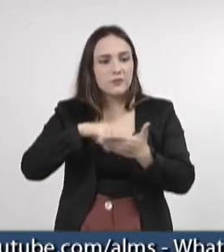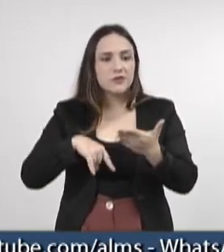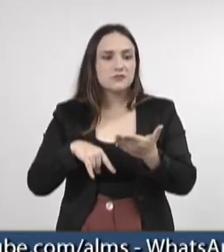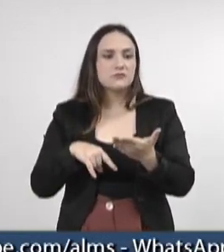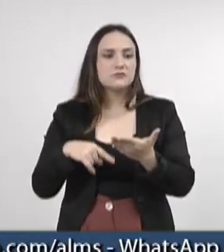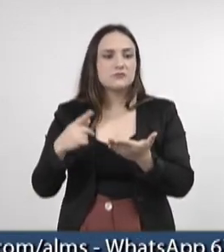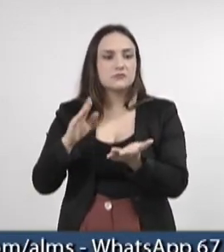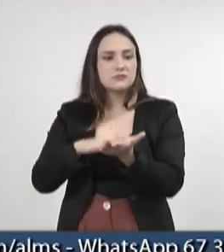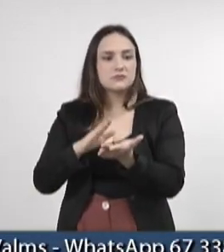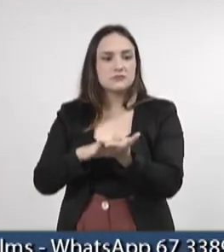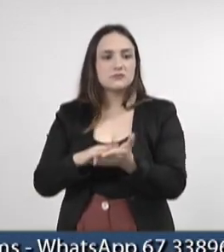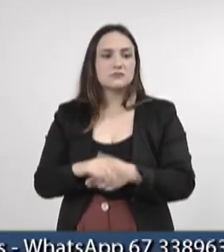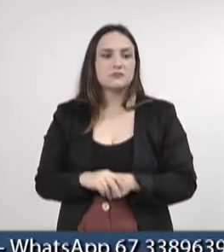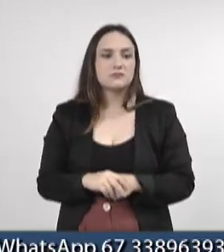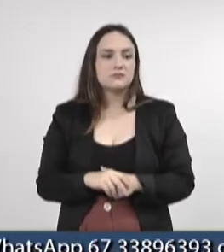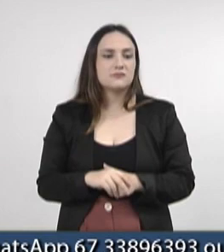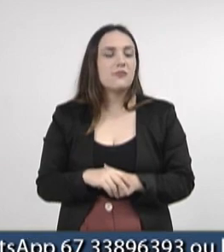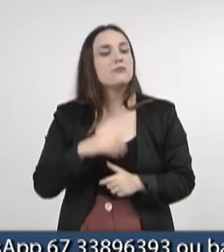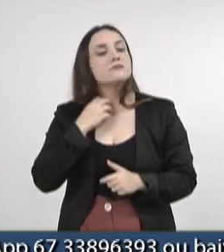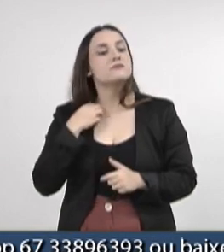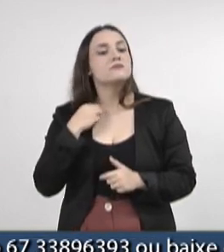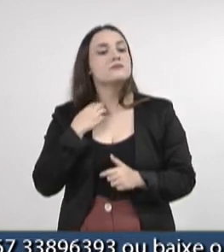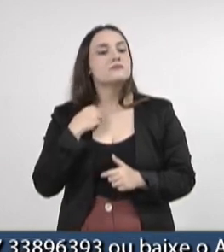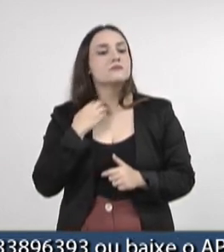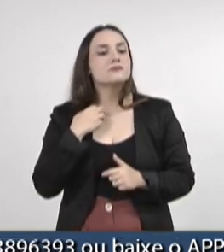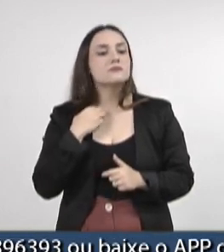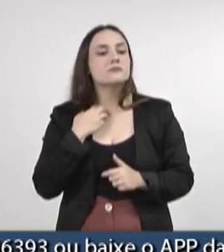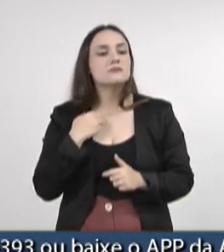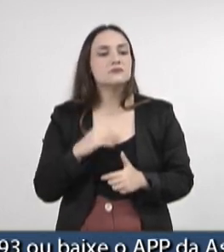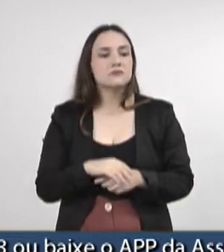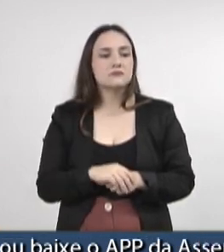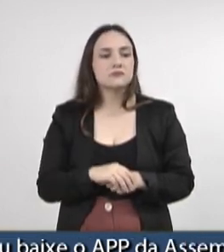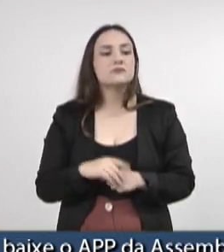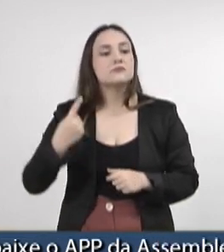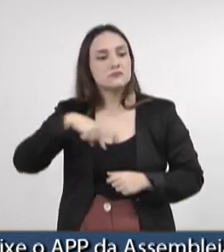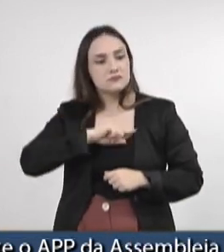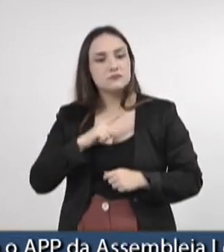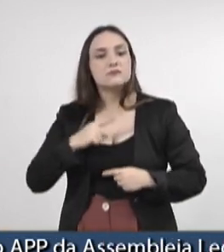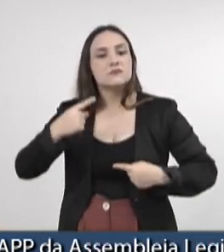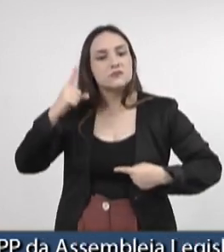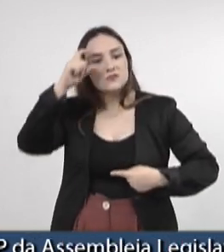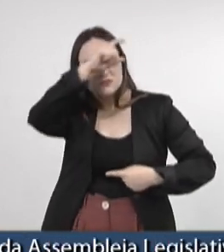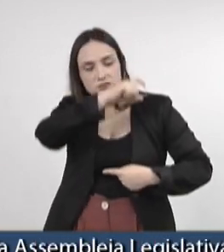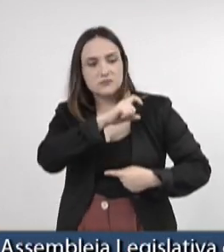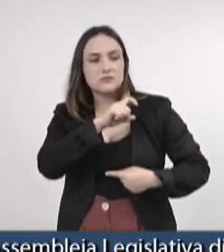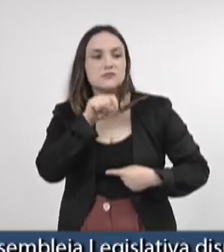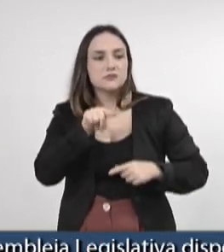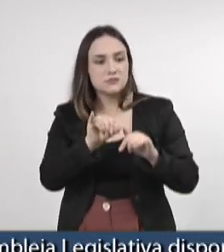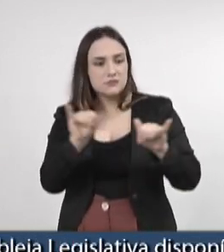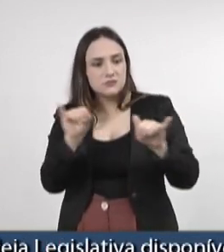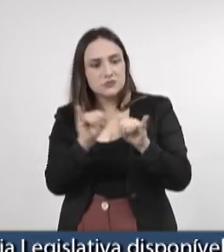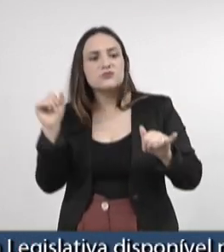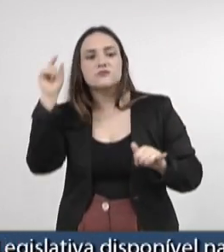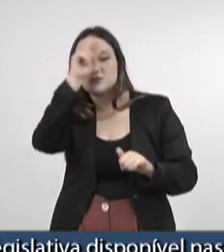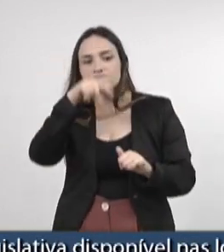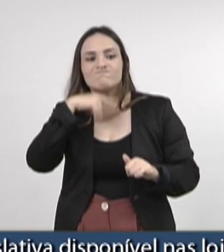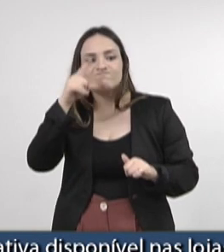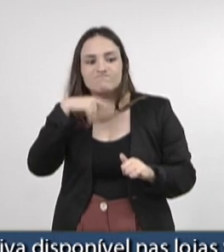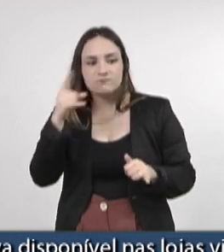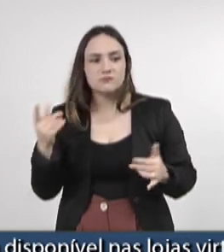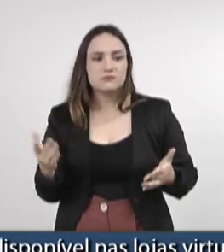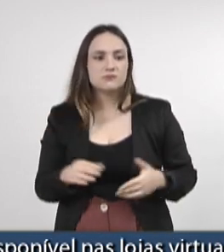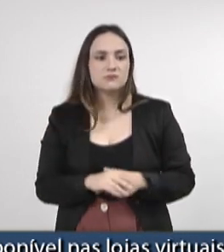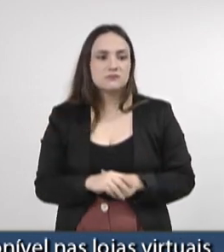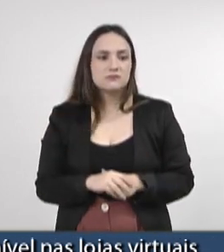e nós estamos com dificuldades de obter essas informações. Então, estamos